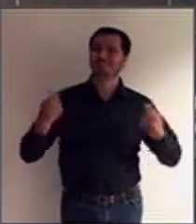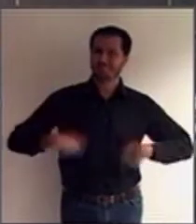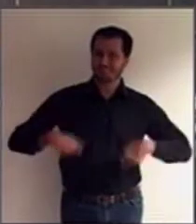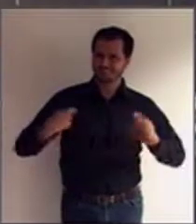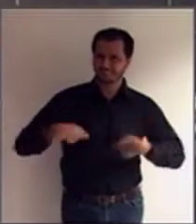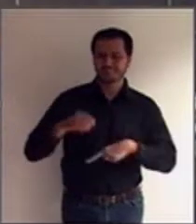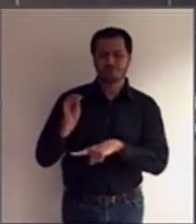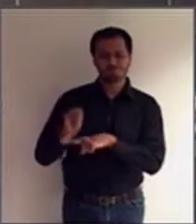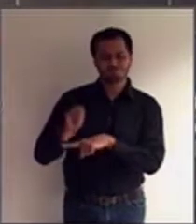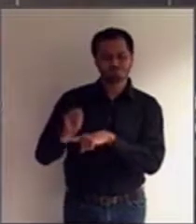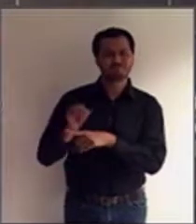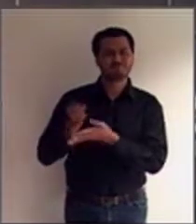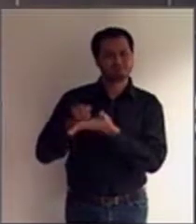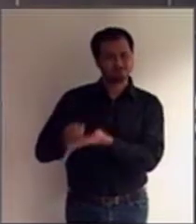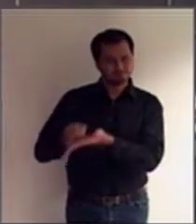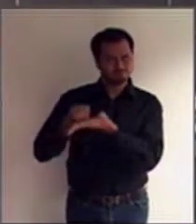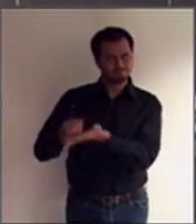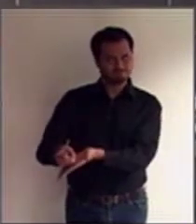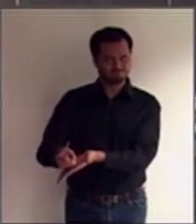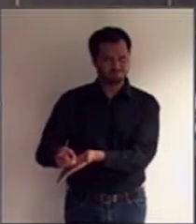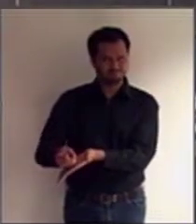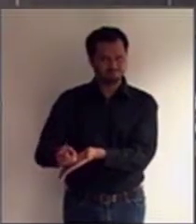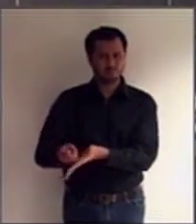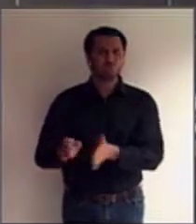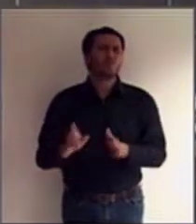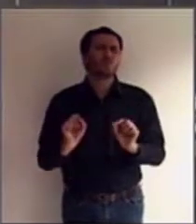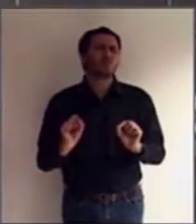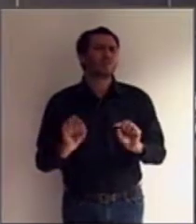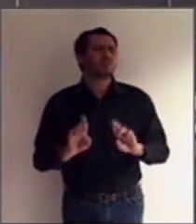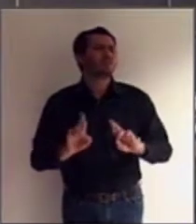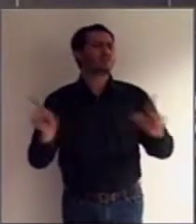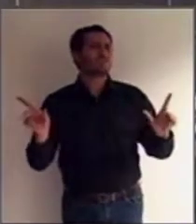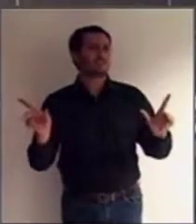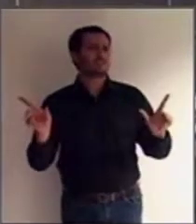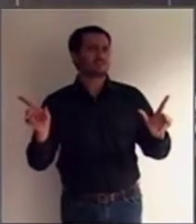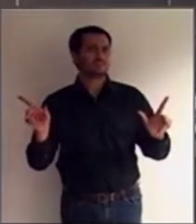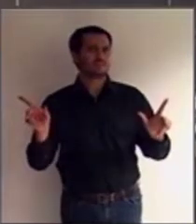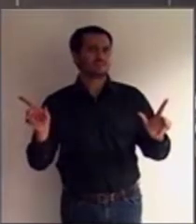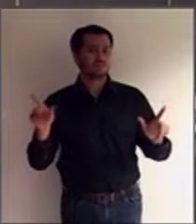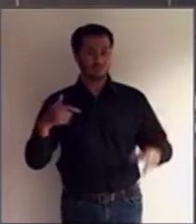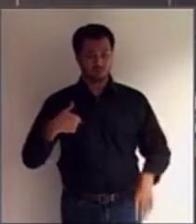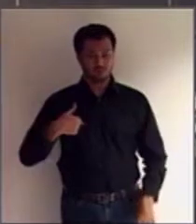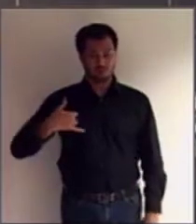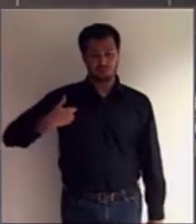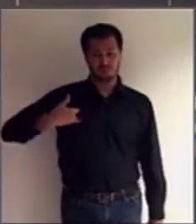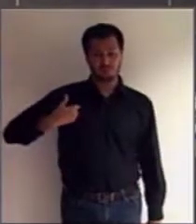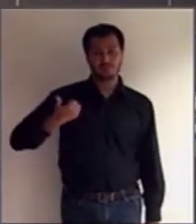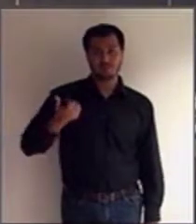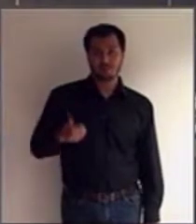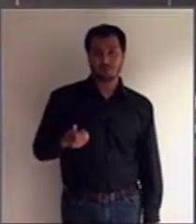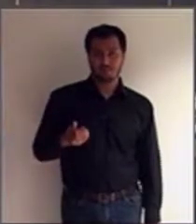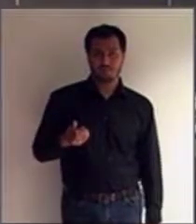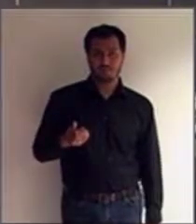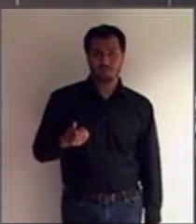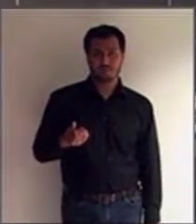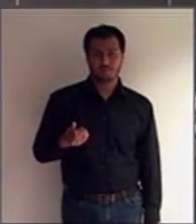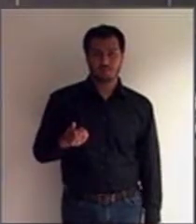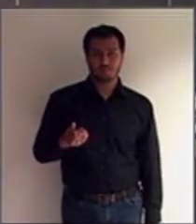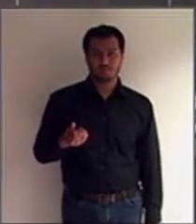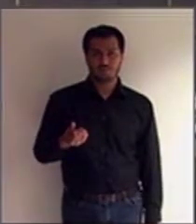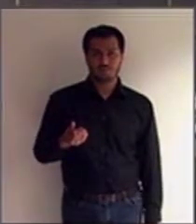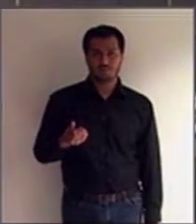um apoio. Qual a grande diferença? Se eu não tenho 16 anos e eu vou, por exemplo,